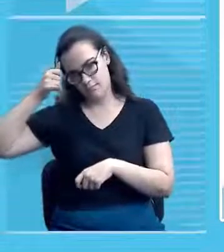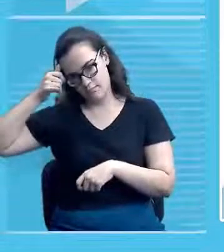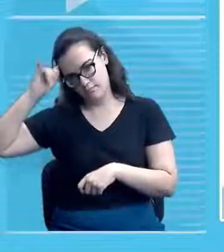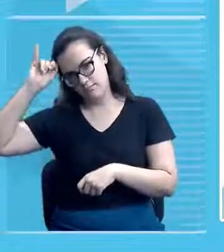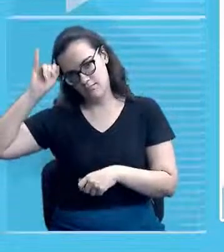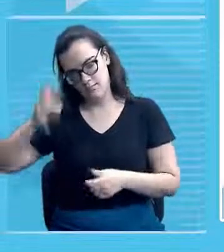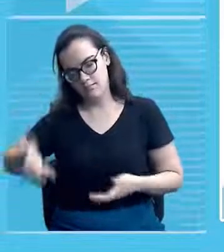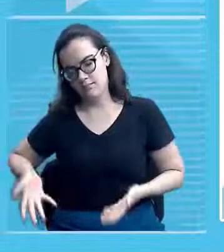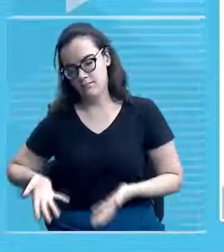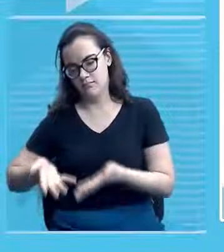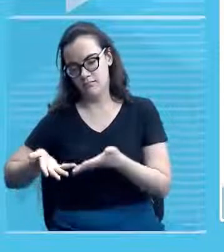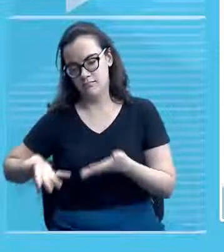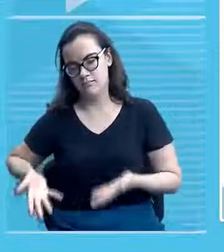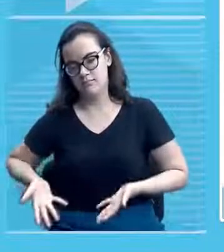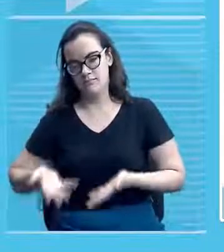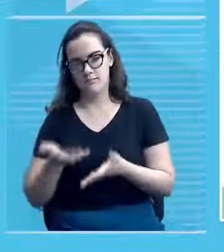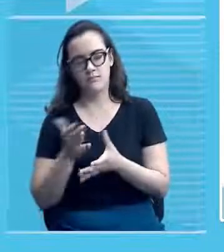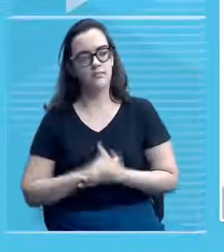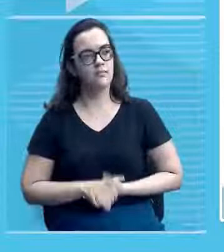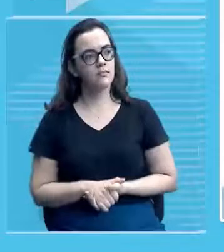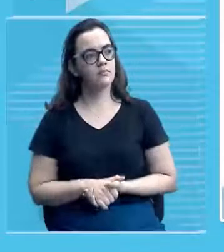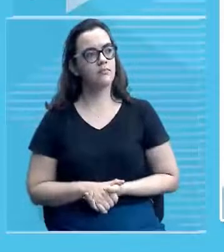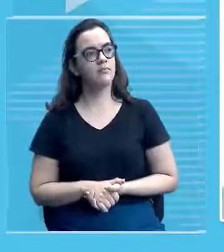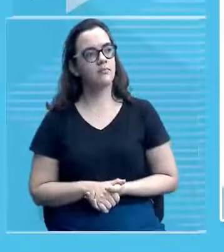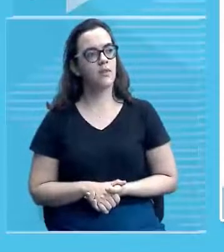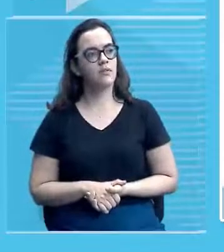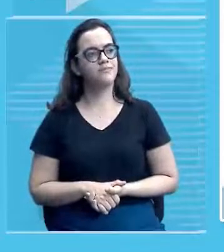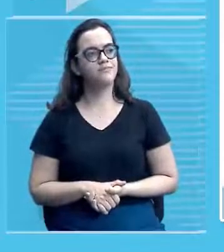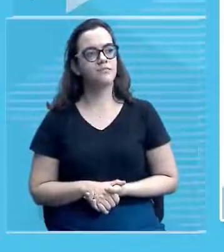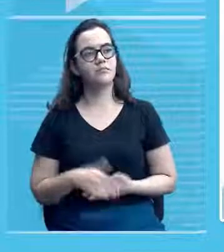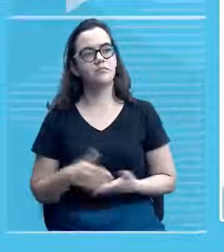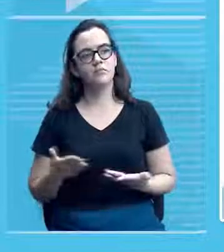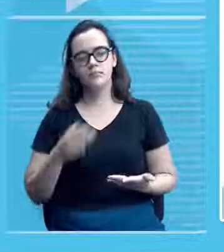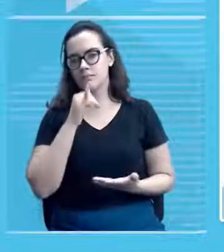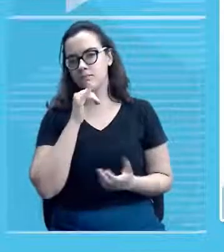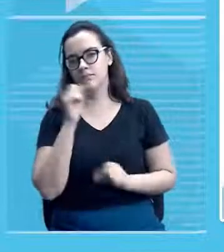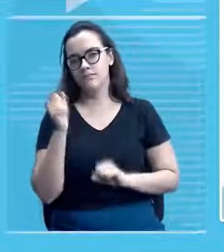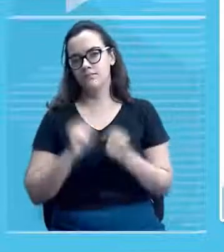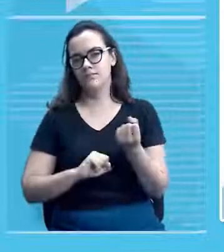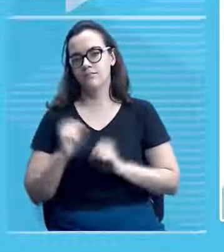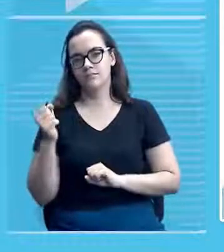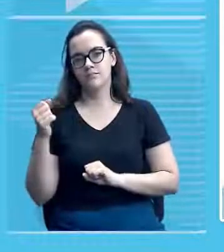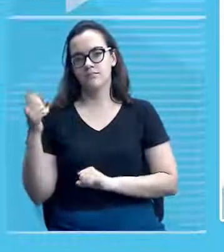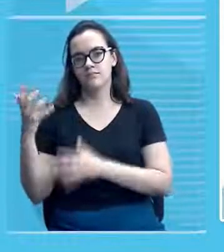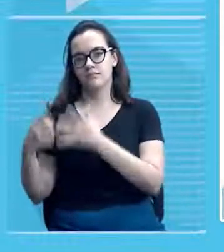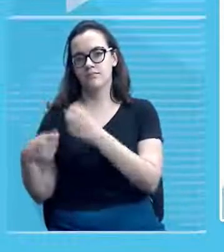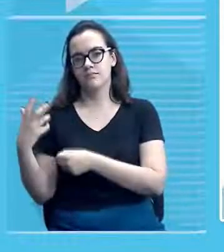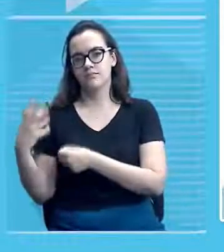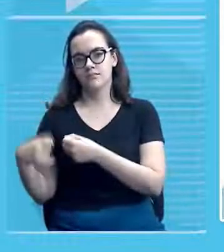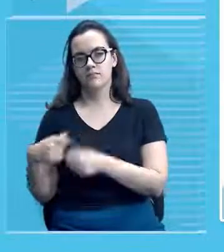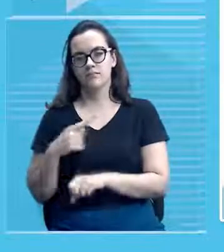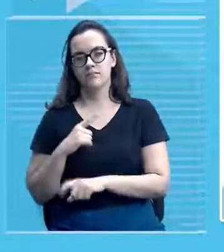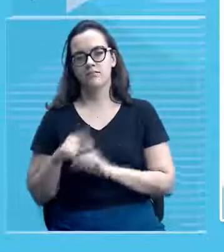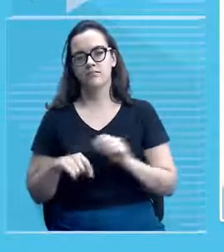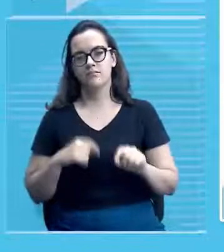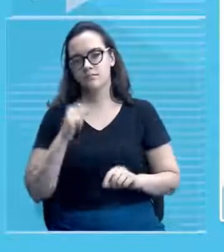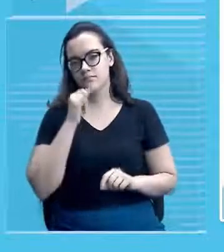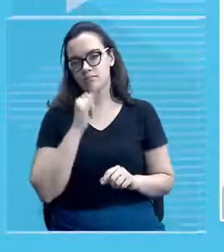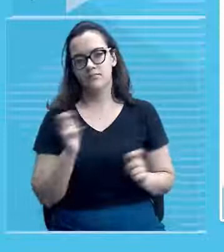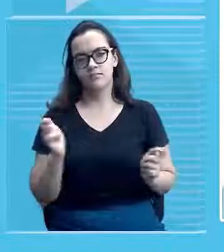tem na fábrica, tá? Tem na fábrica de laticínios, um exemplo, né? De